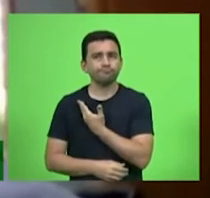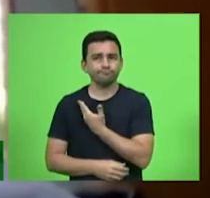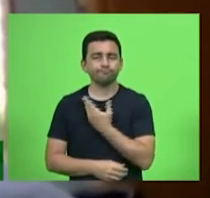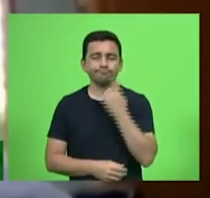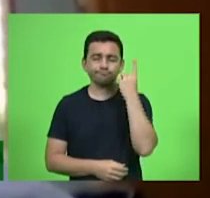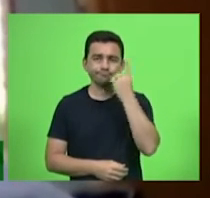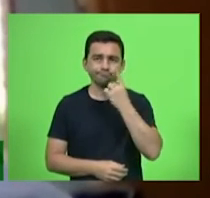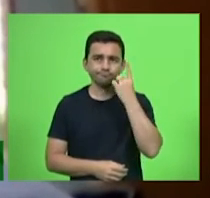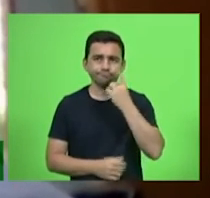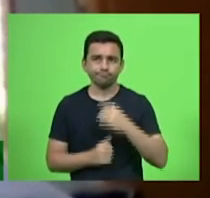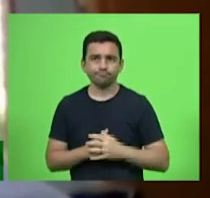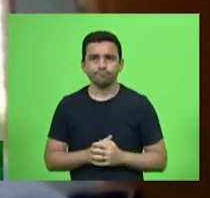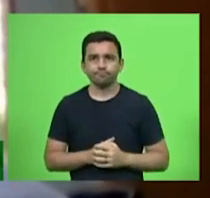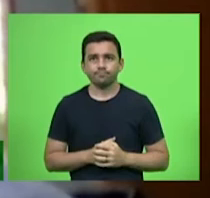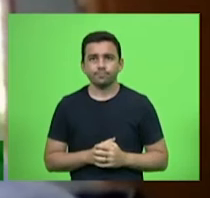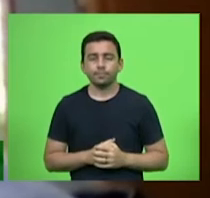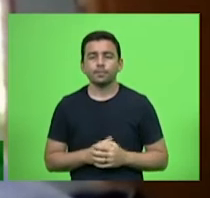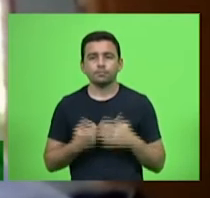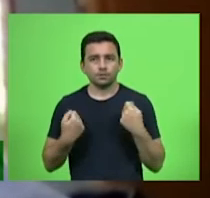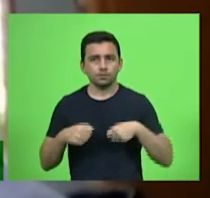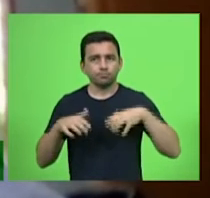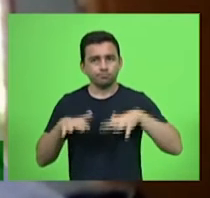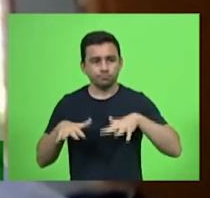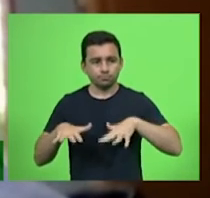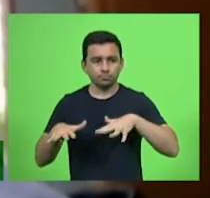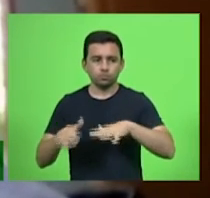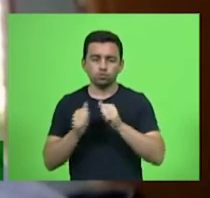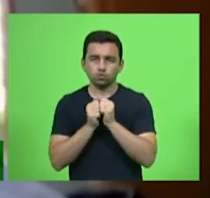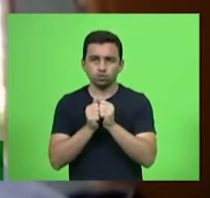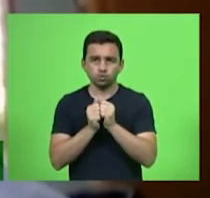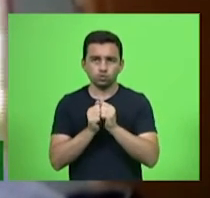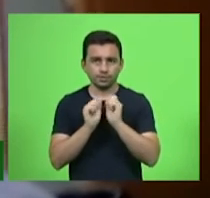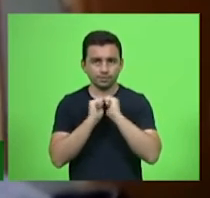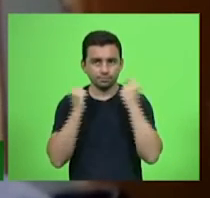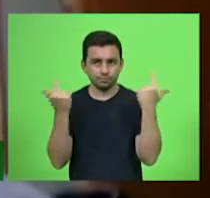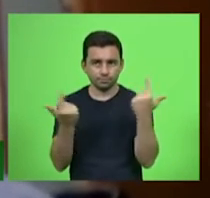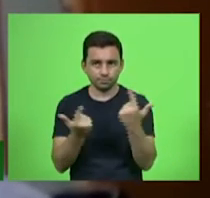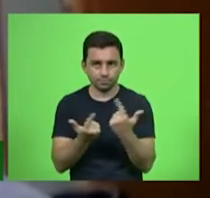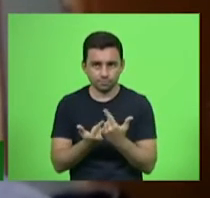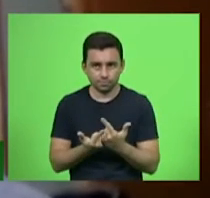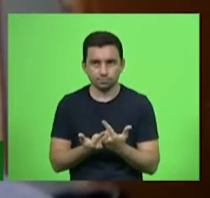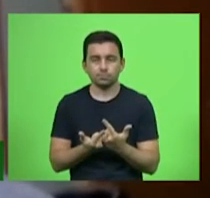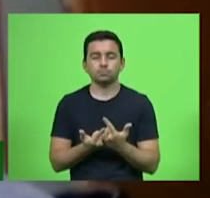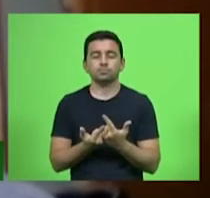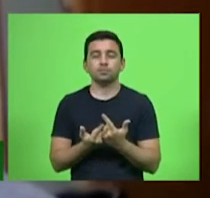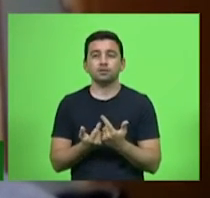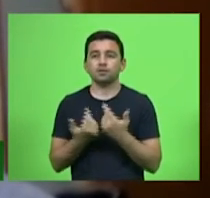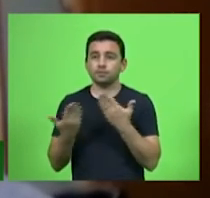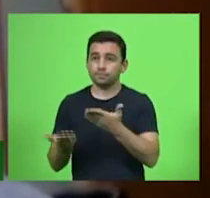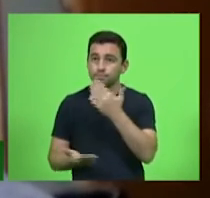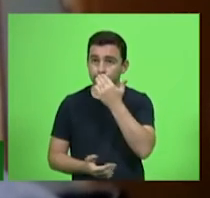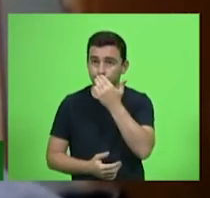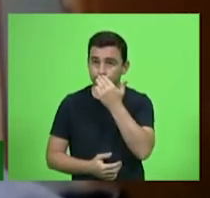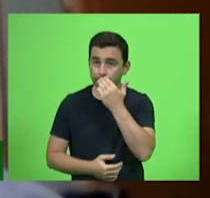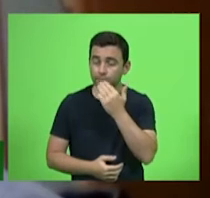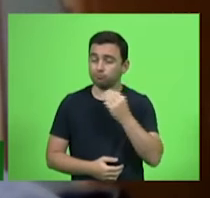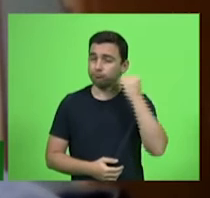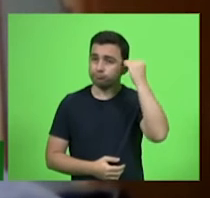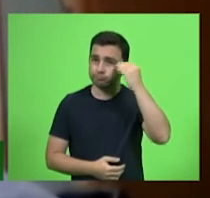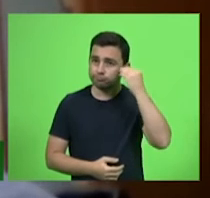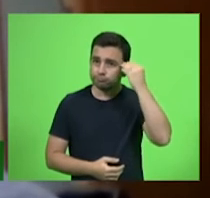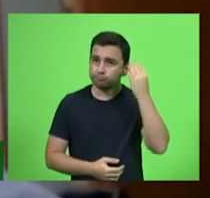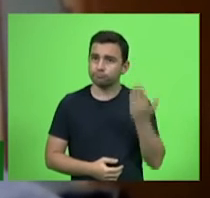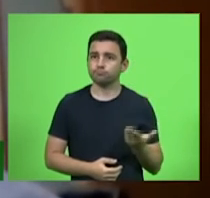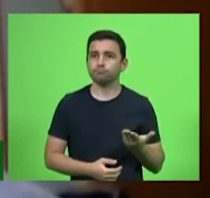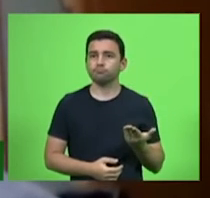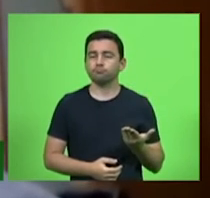Vamos fazer um movimento conjunto da Assembleia Legislativa, deputado Sopelsa, com a sua experiência, junto